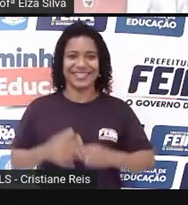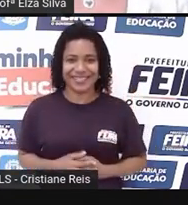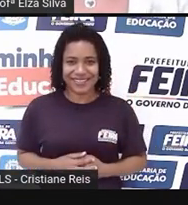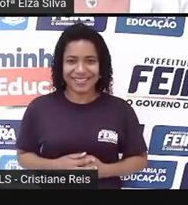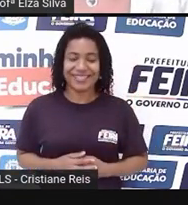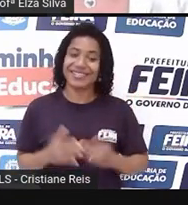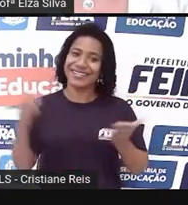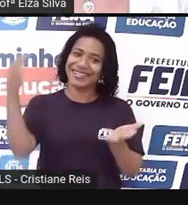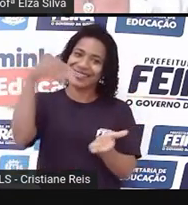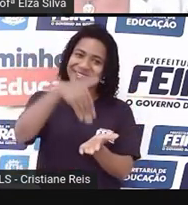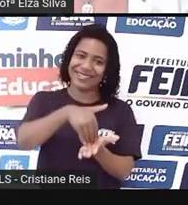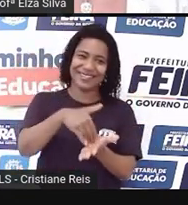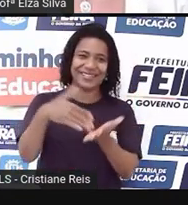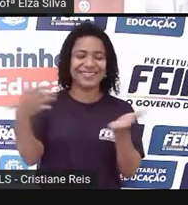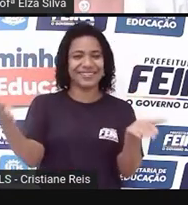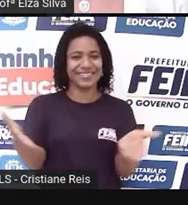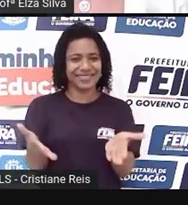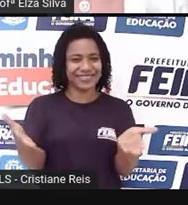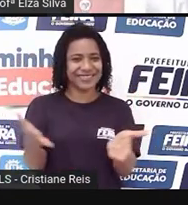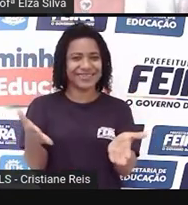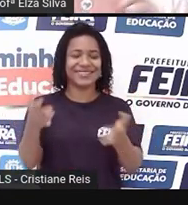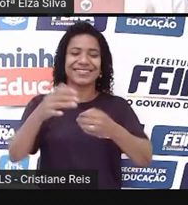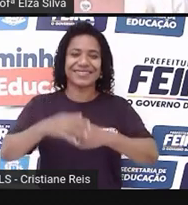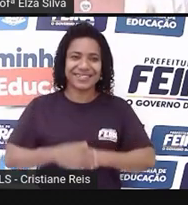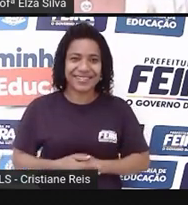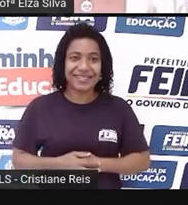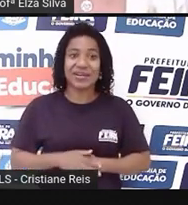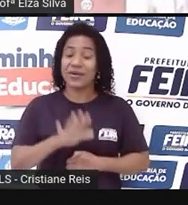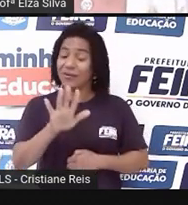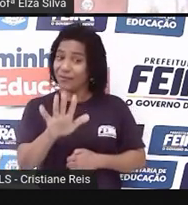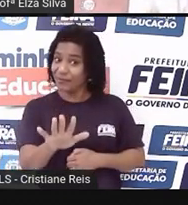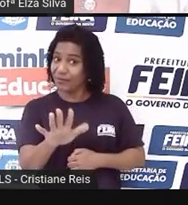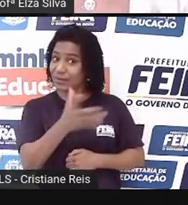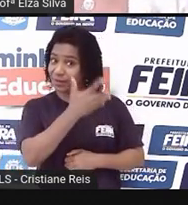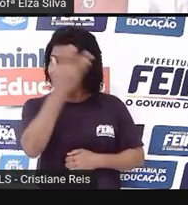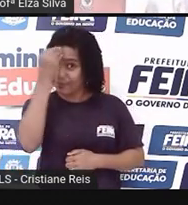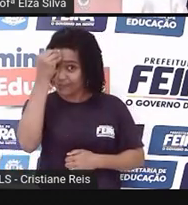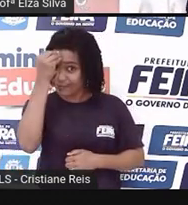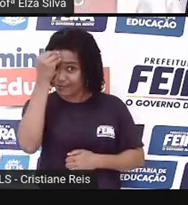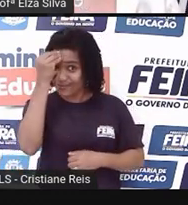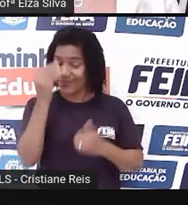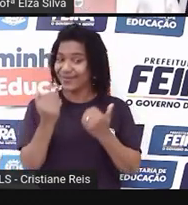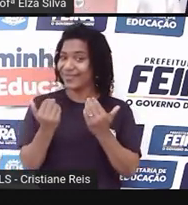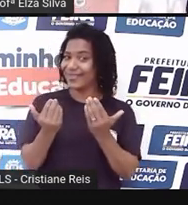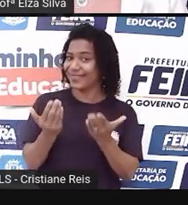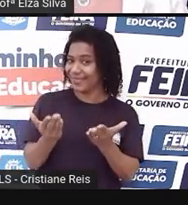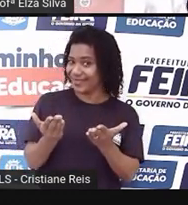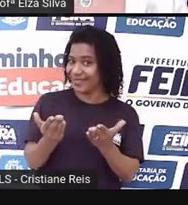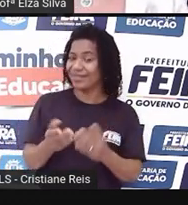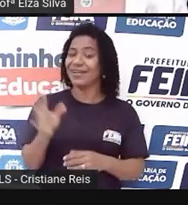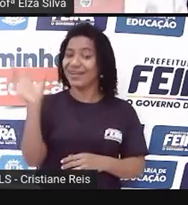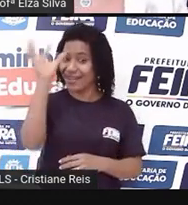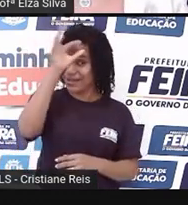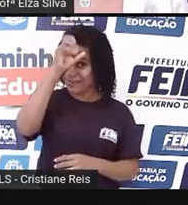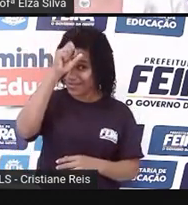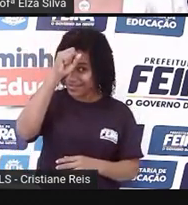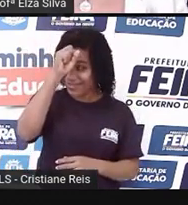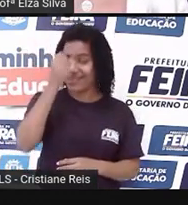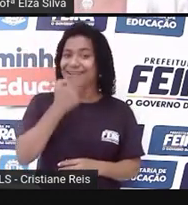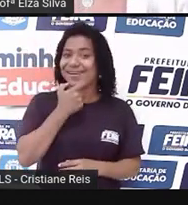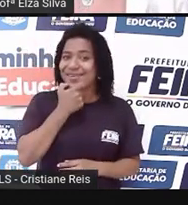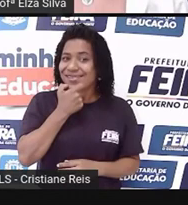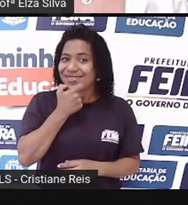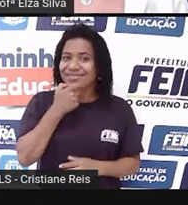chegamos ao final do encontro de hoje. E não se esqueçam que learning English is fun. Aprender inglês é